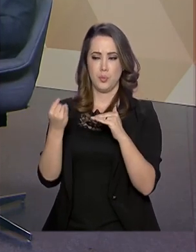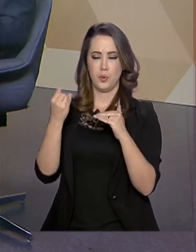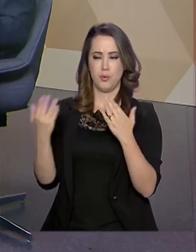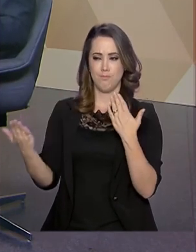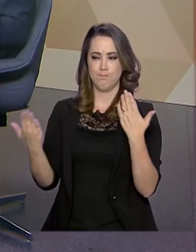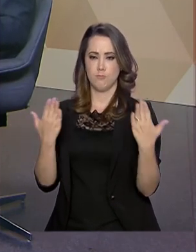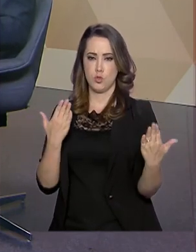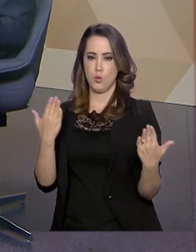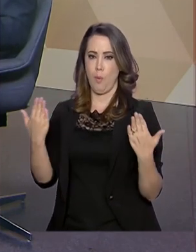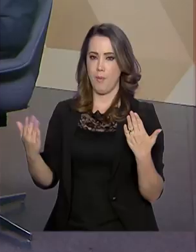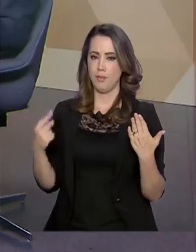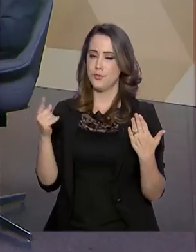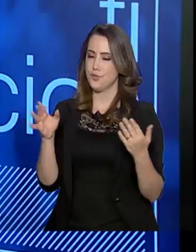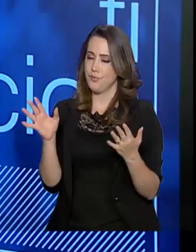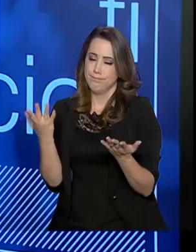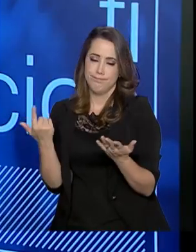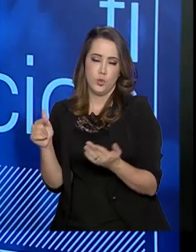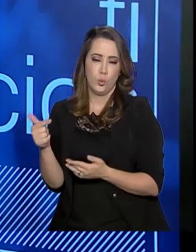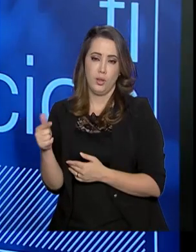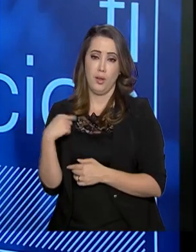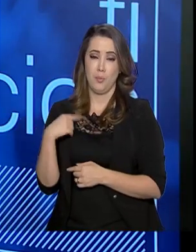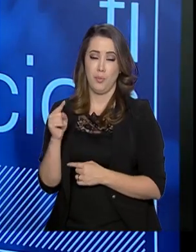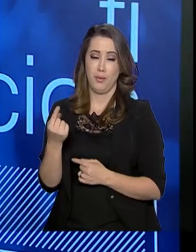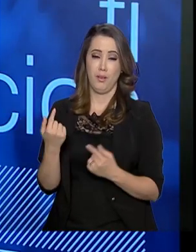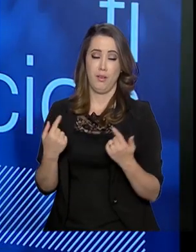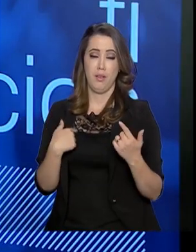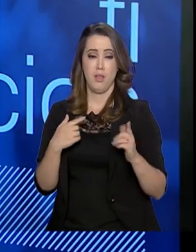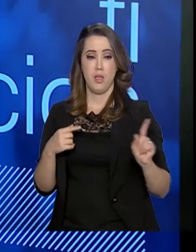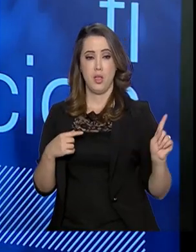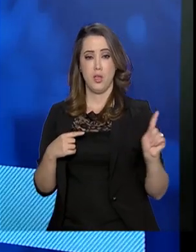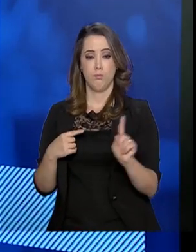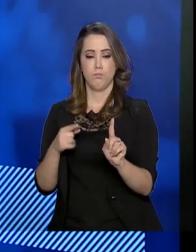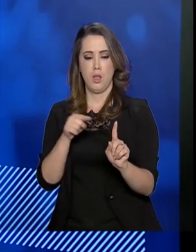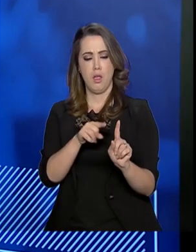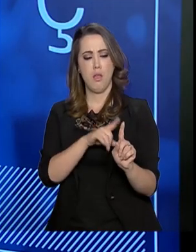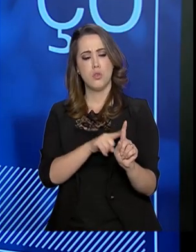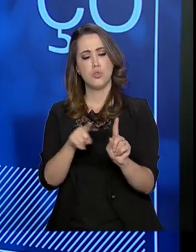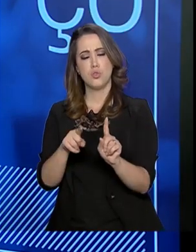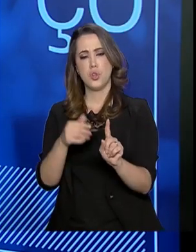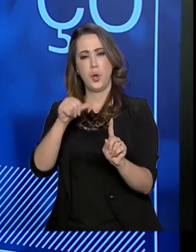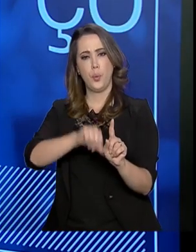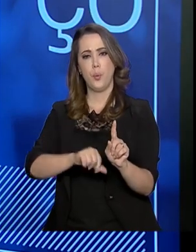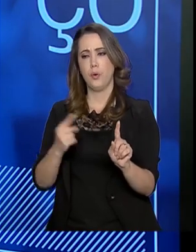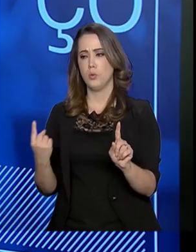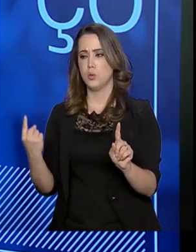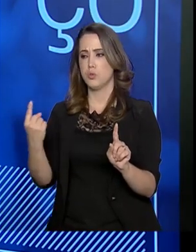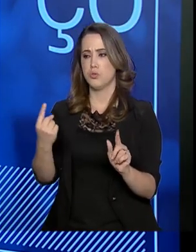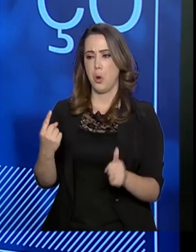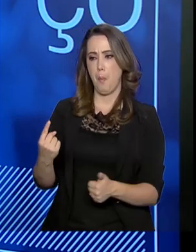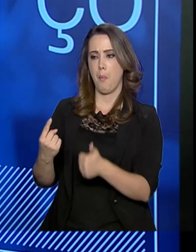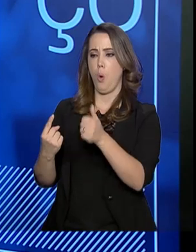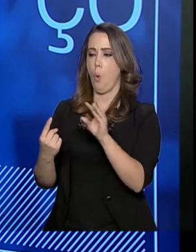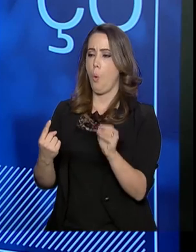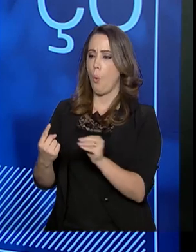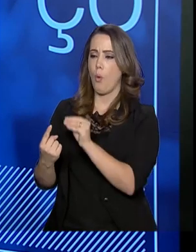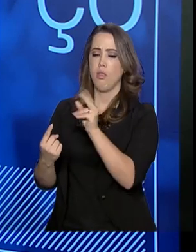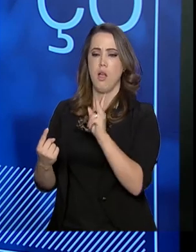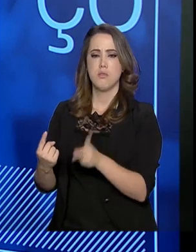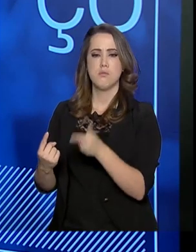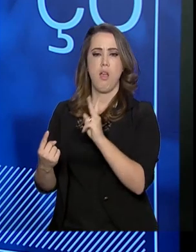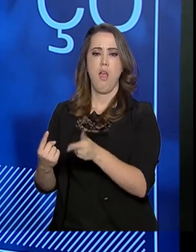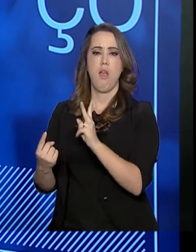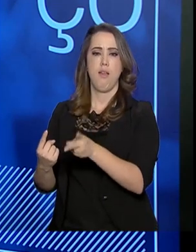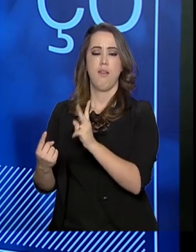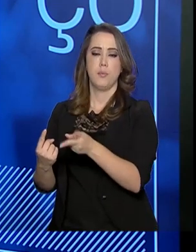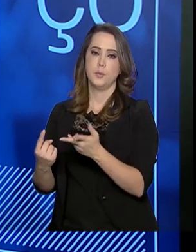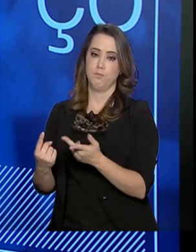lugar, bem assistidos, mas eu vou chegar pior do que você chegou. Então, esse programa é um sucesso. Nós temos hoje quase 15 milhões